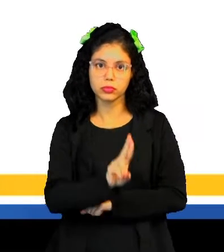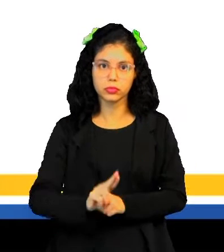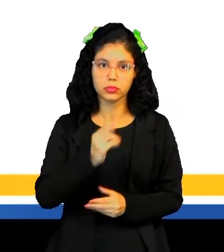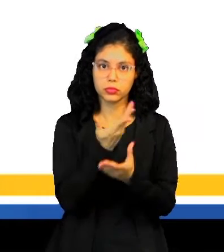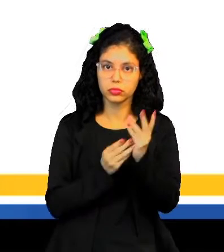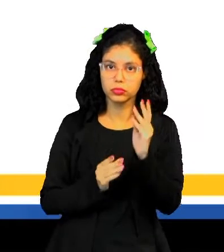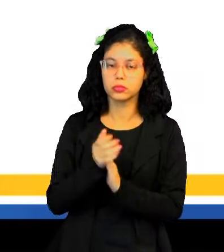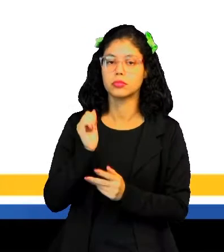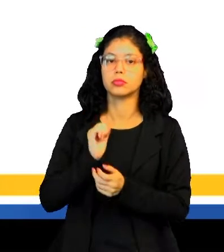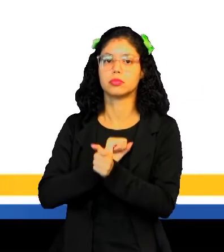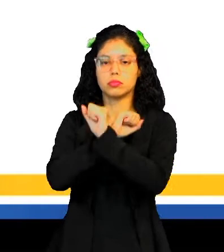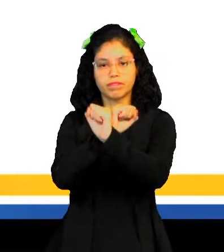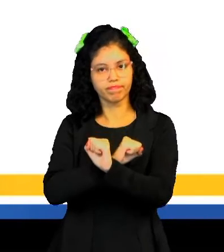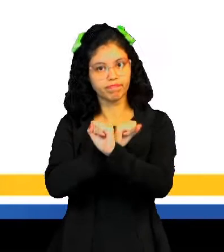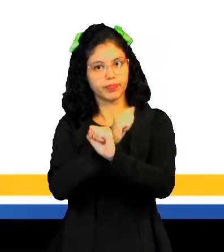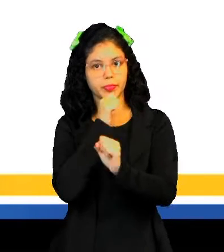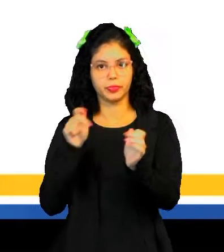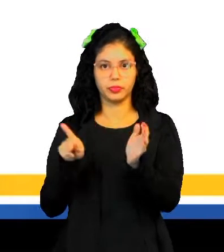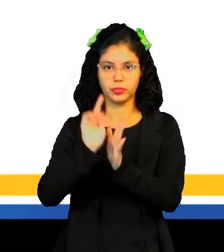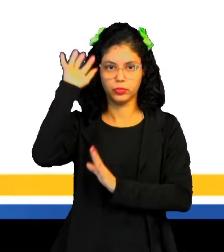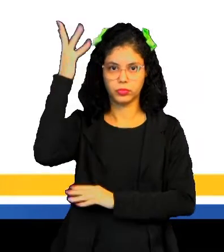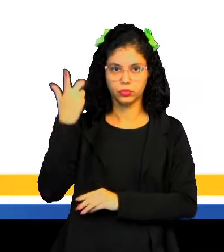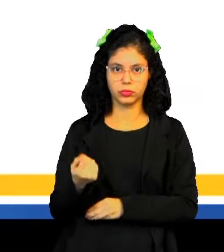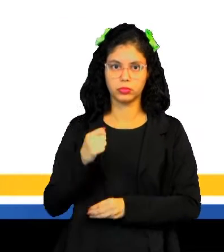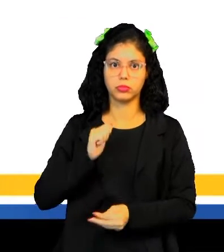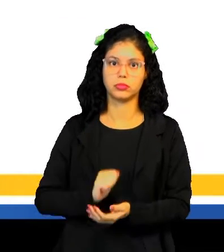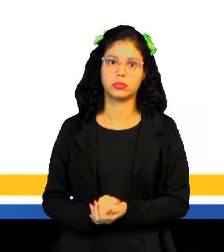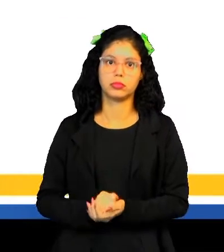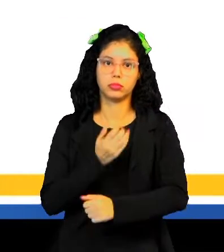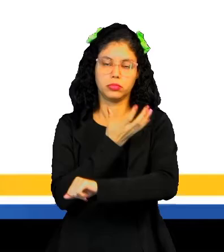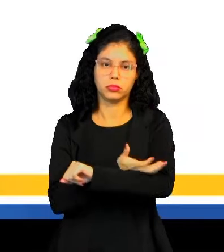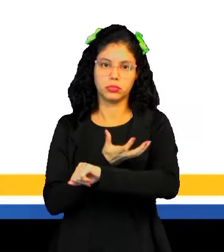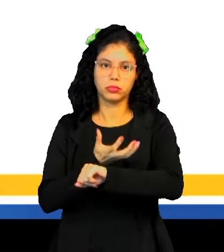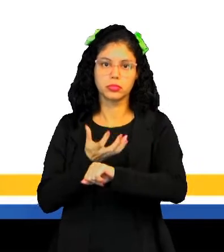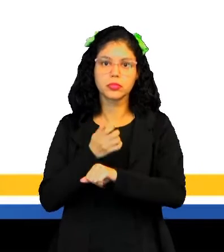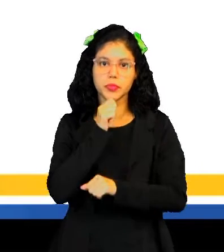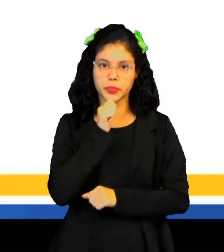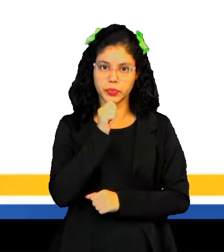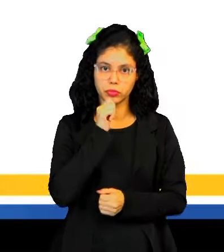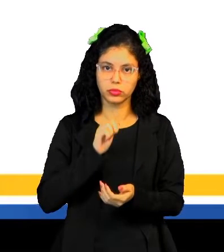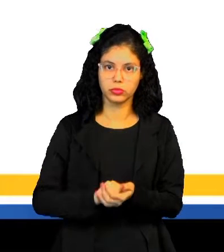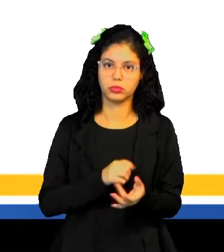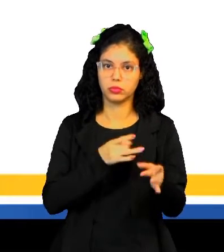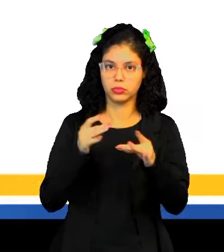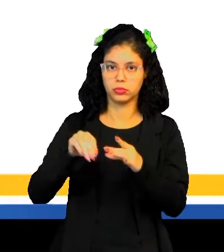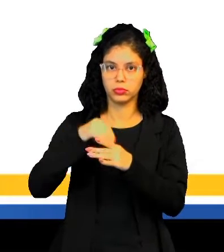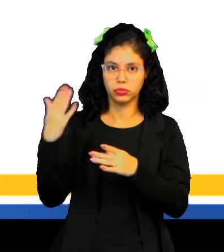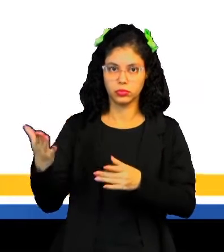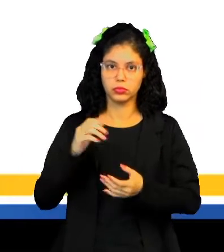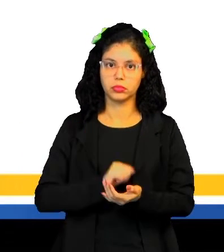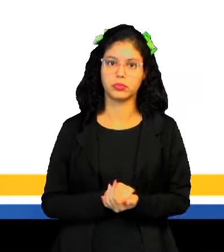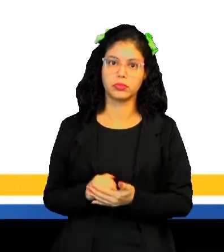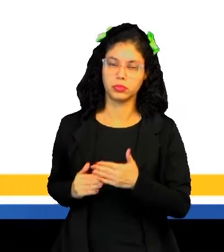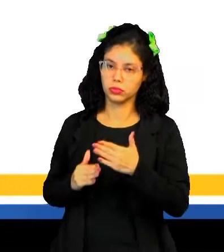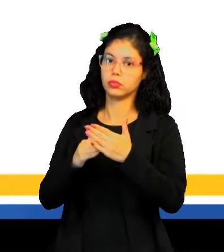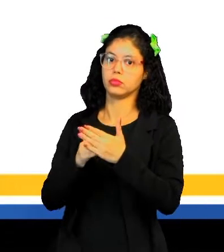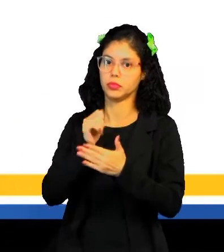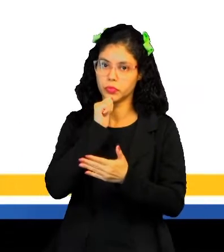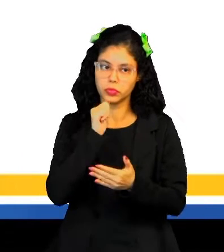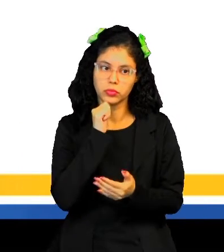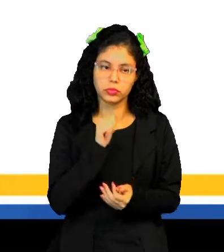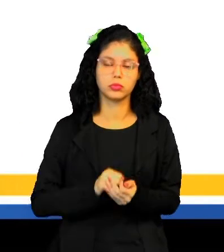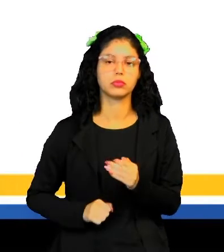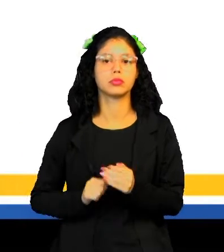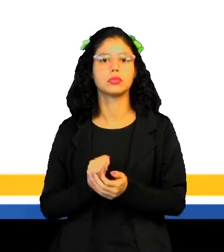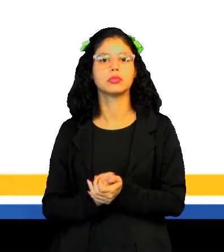da mão de obra escrava, né? Que era proveniente da África e plantação voltada para o mercado externo, né? O Pacto Colonial, especialmente para